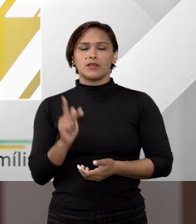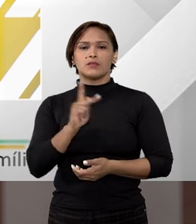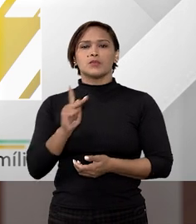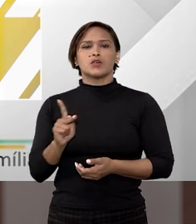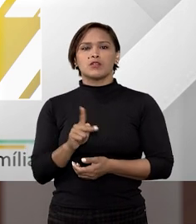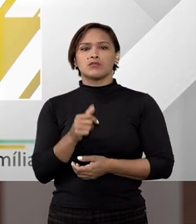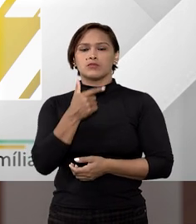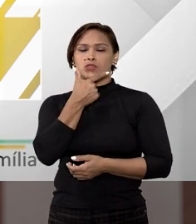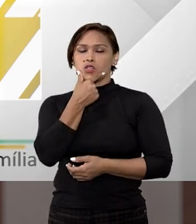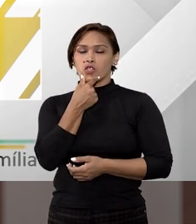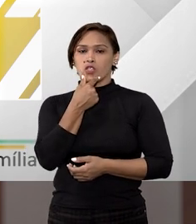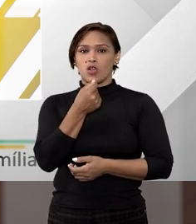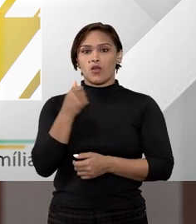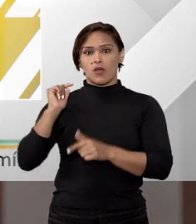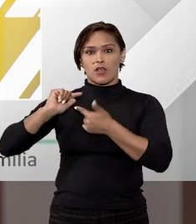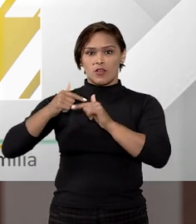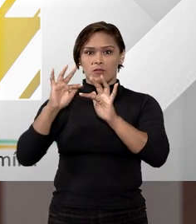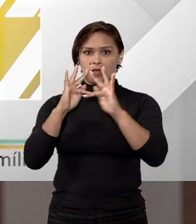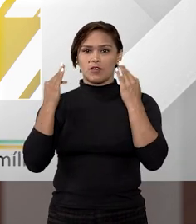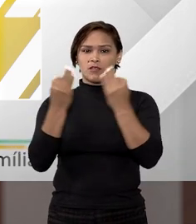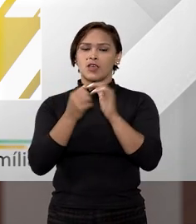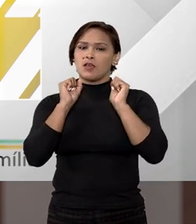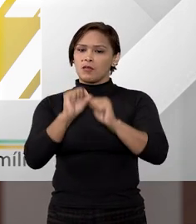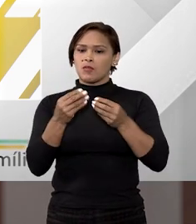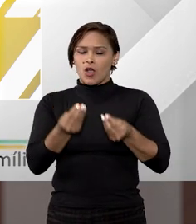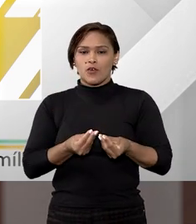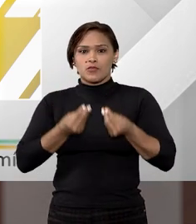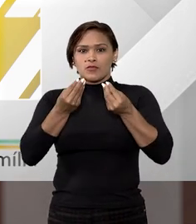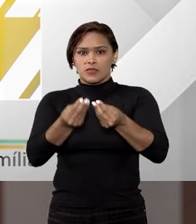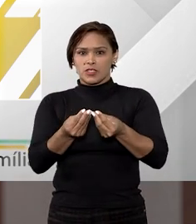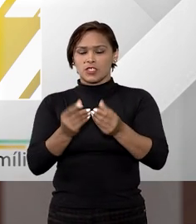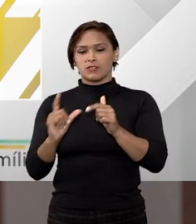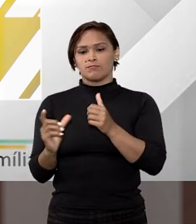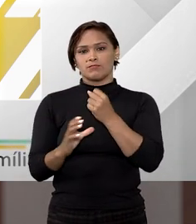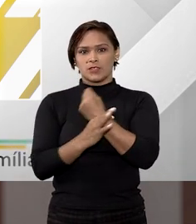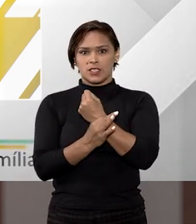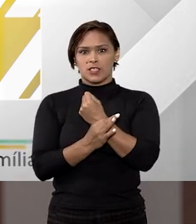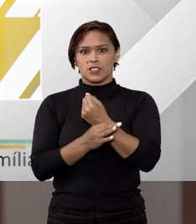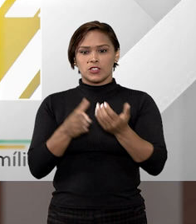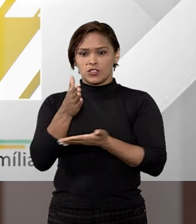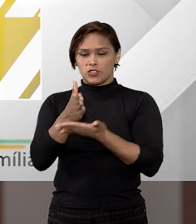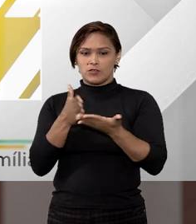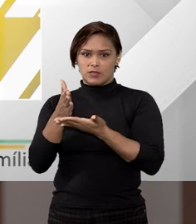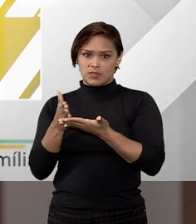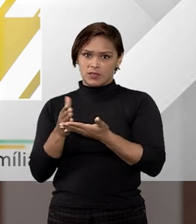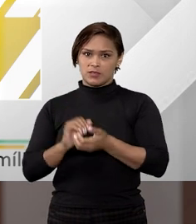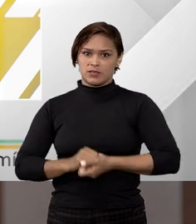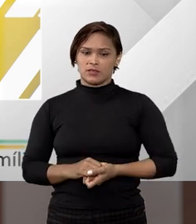Professor Vitor, e os bens de família, eles podem ser oferecidos em garantia de fiança?